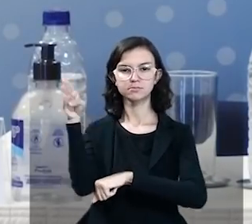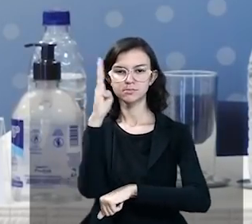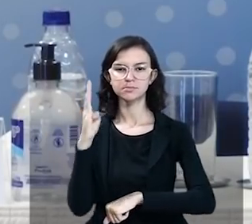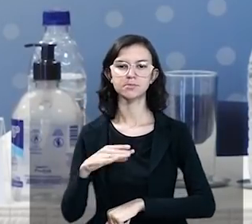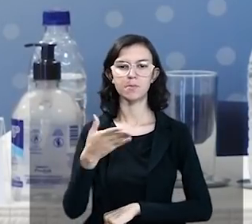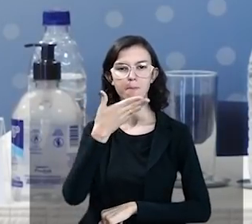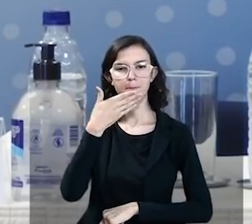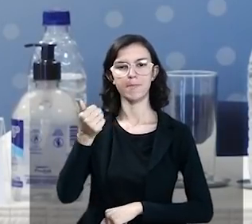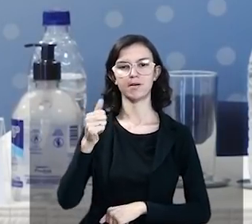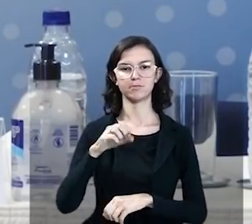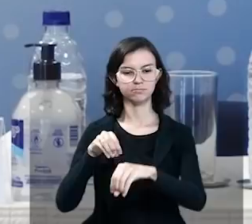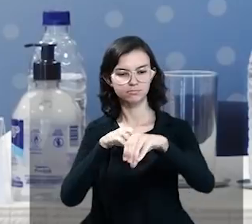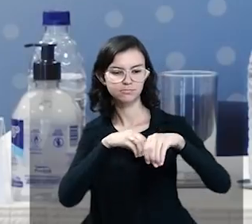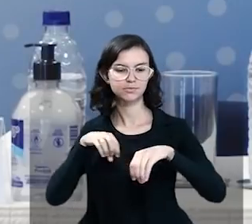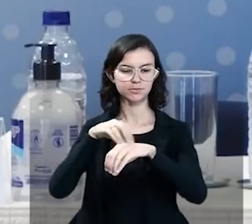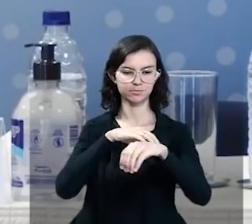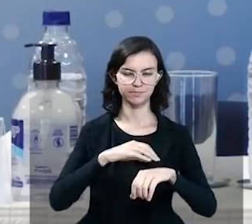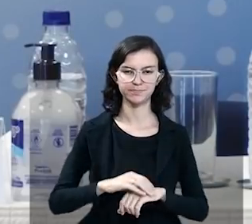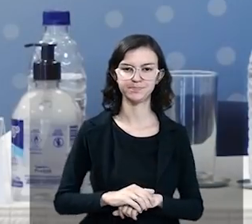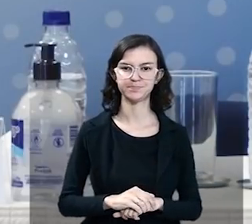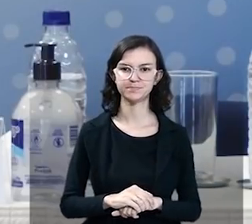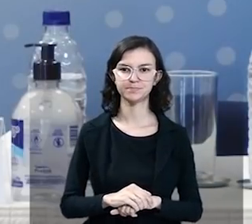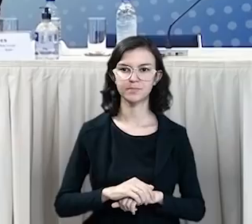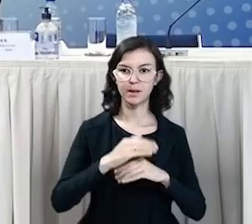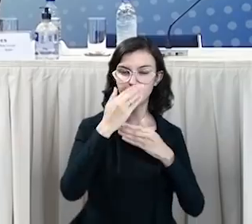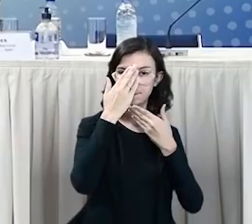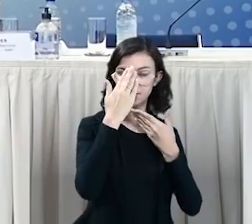a melhoria da nossa educação. Muito obrigado a todos.